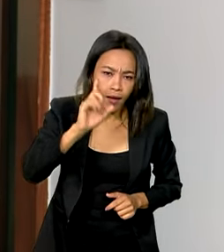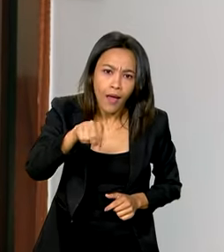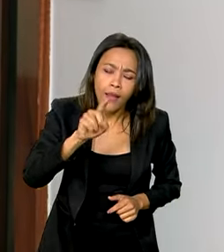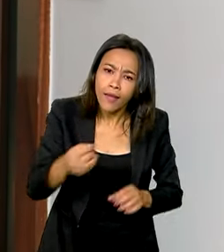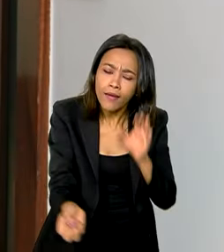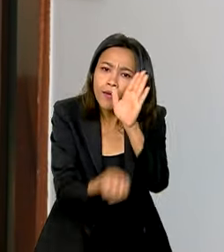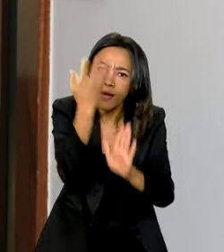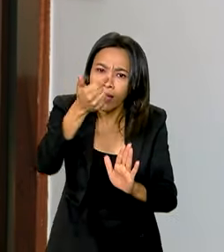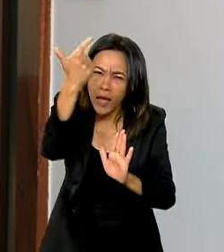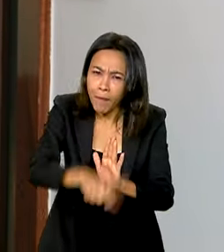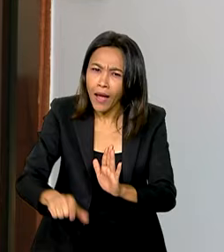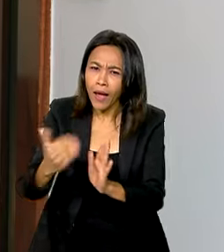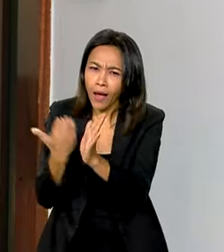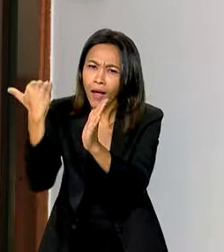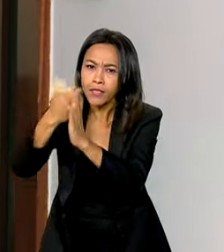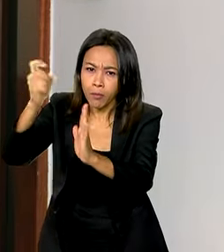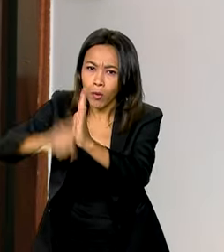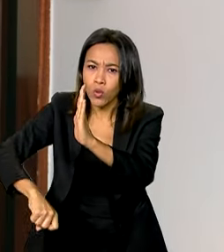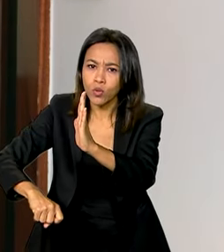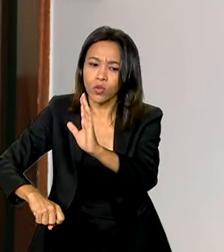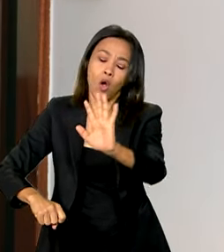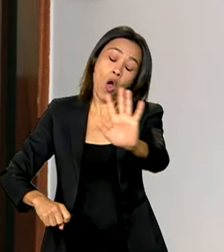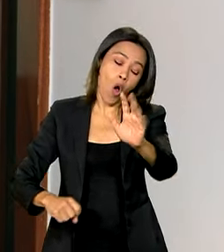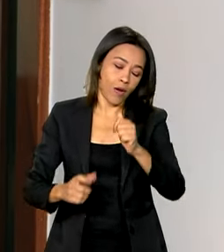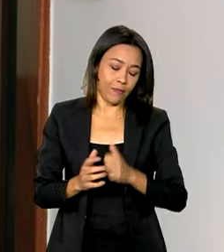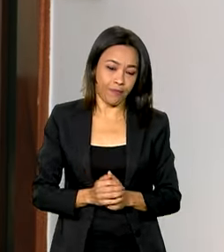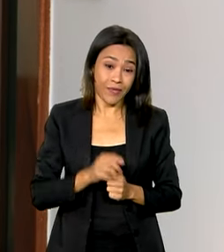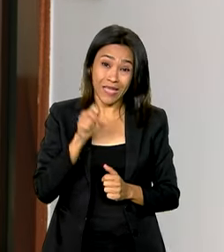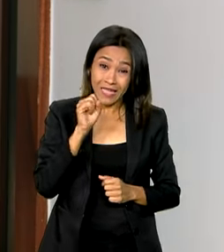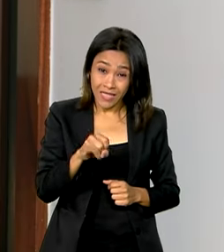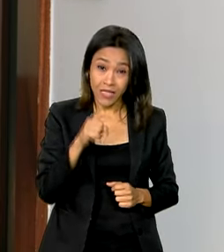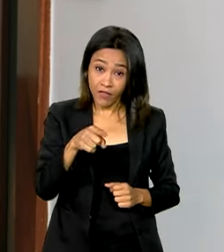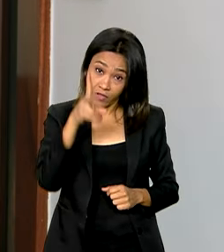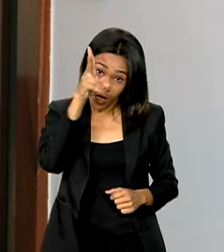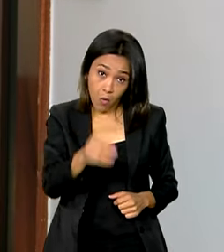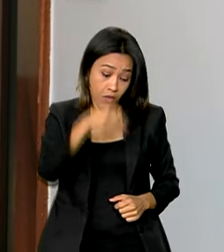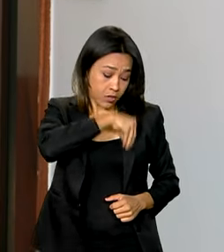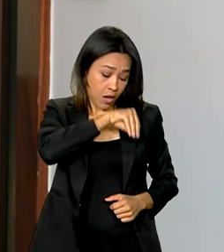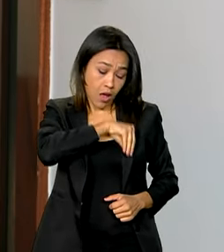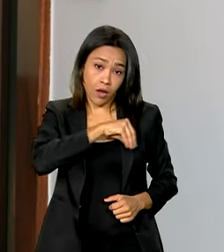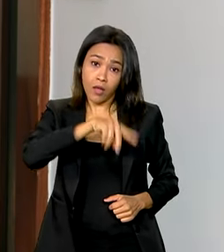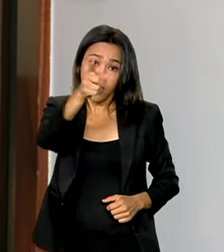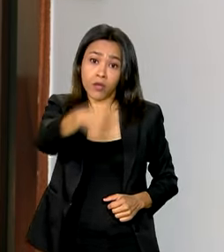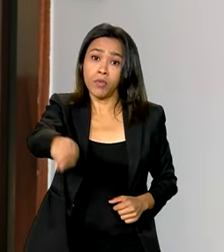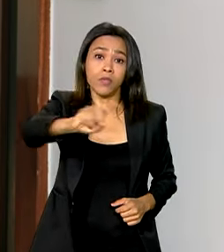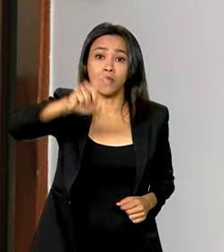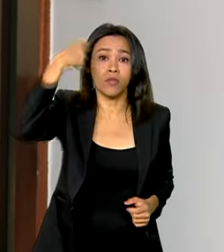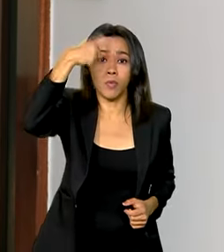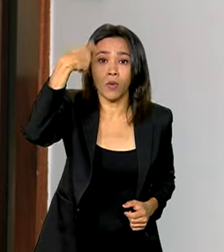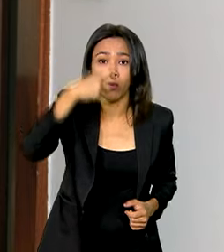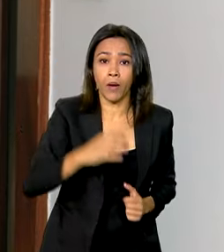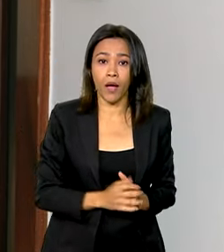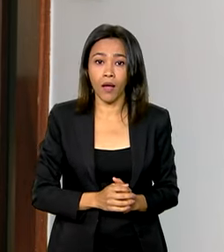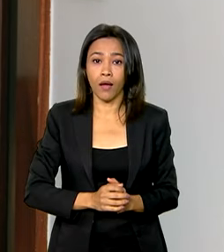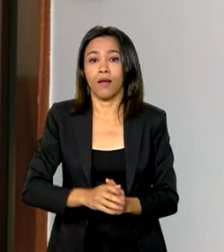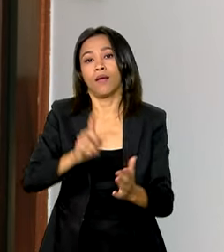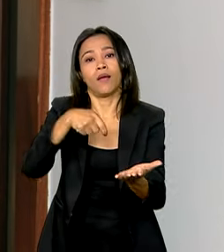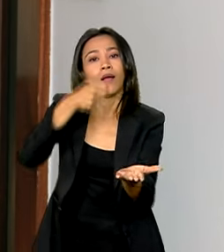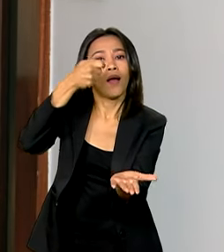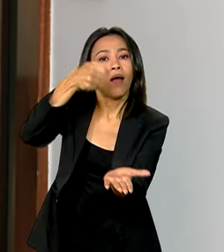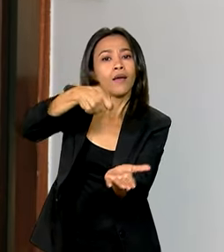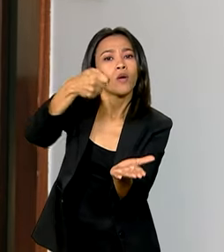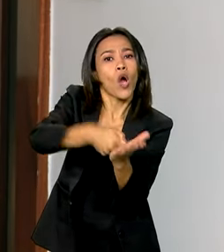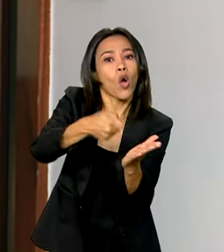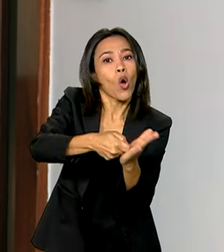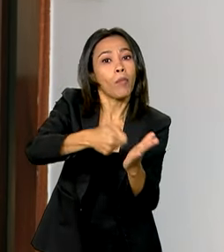sendo criado mais um imposto? Olha, se você é assalariado como eu, não precisa se preocupar. A taxação dos super-ricos